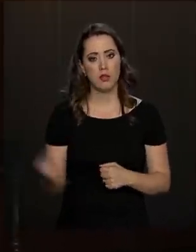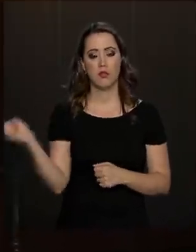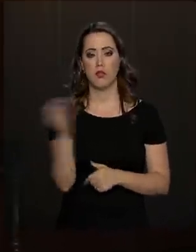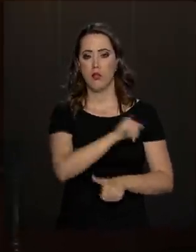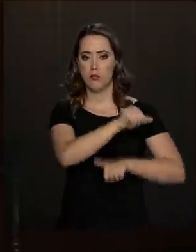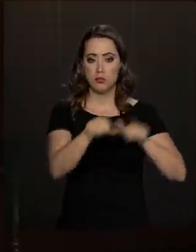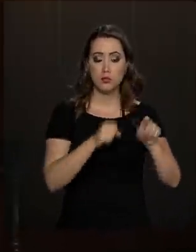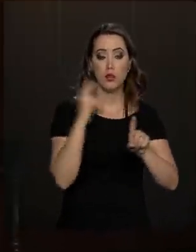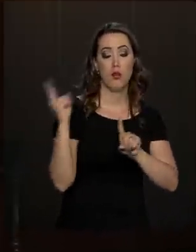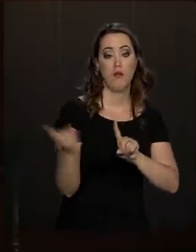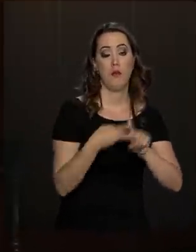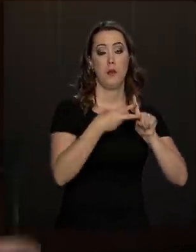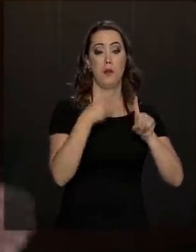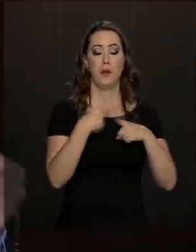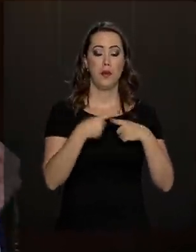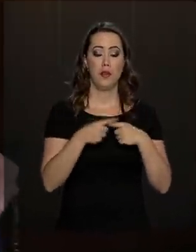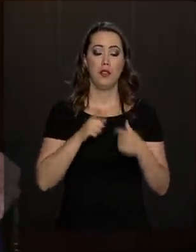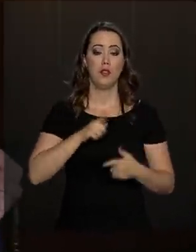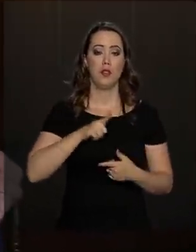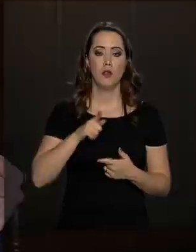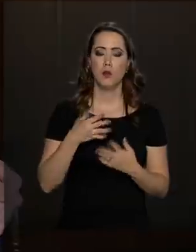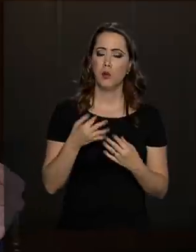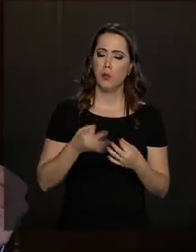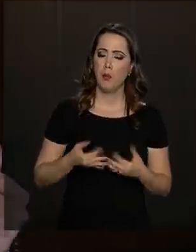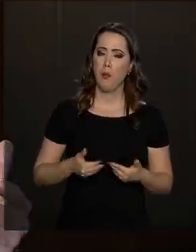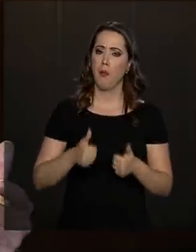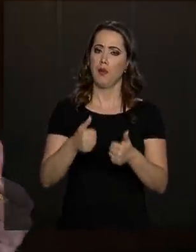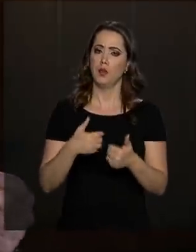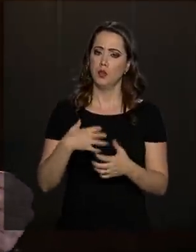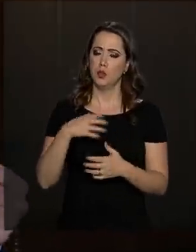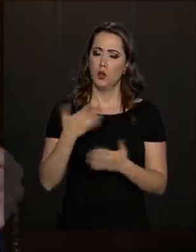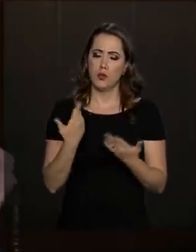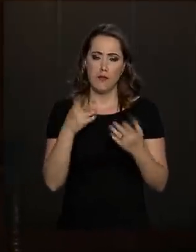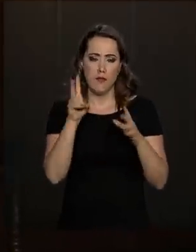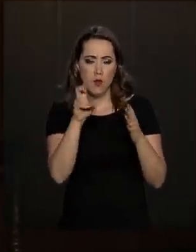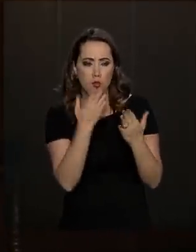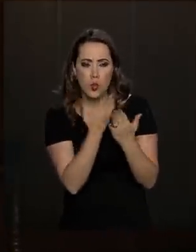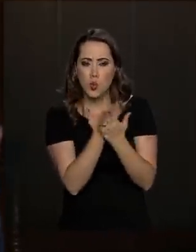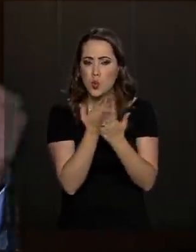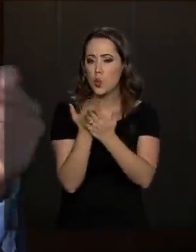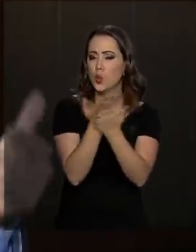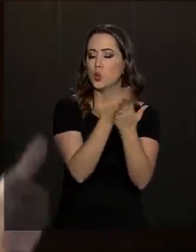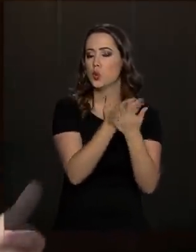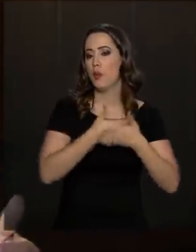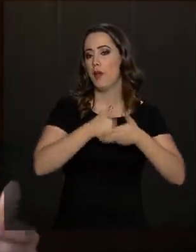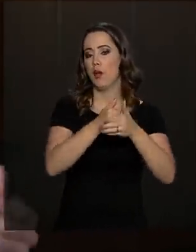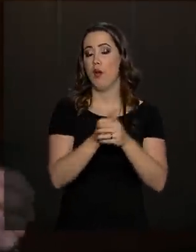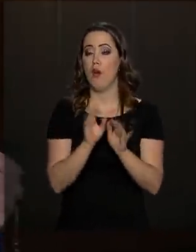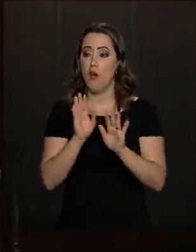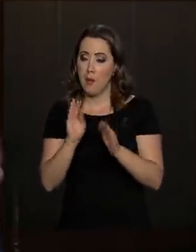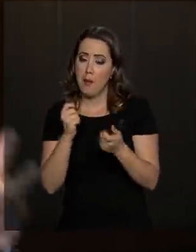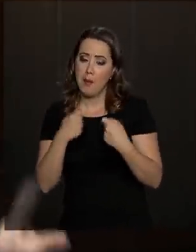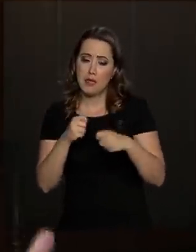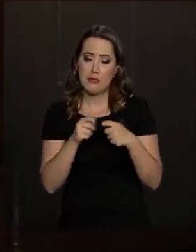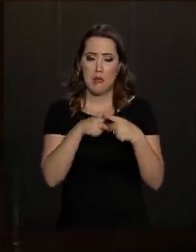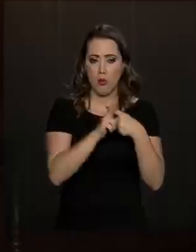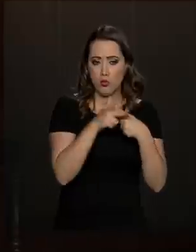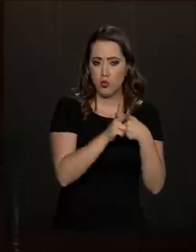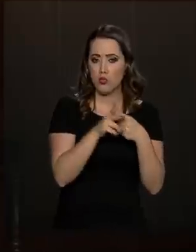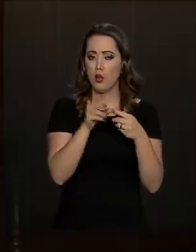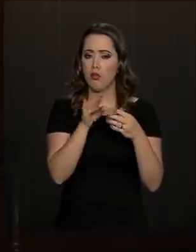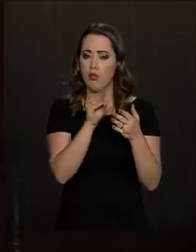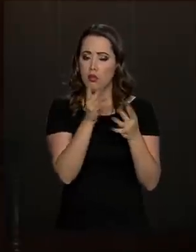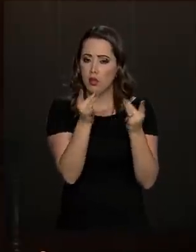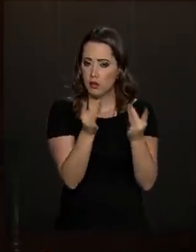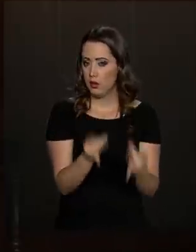há um amadurecimento muito grande da matéria. Pode haver um detalhe para cá ou para lá que vai ser muito bem-vindo.